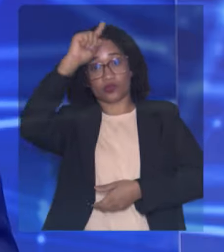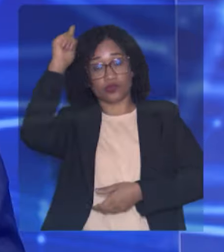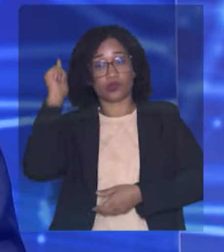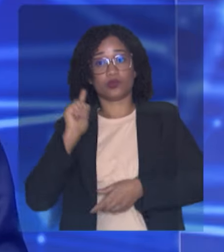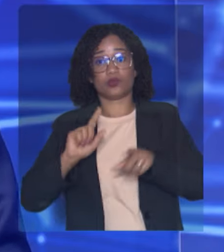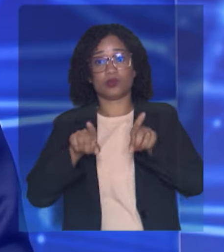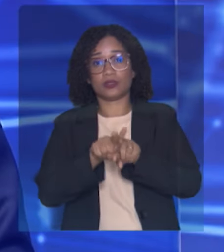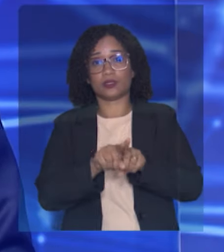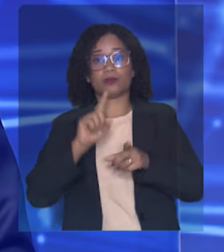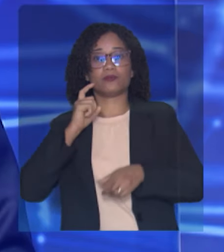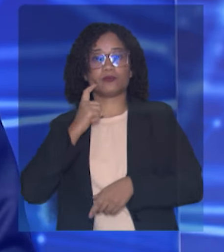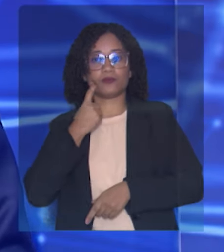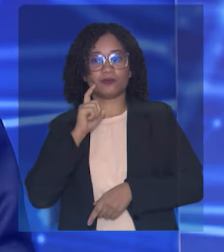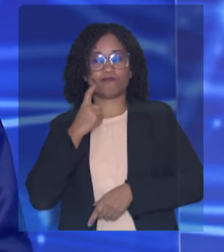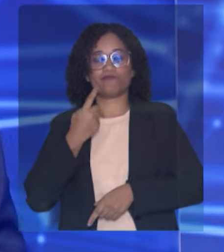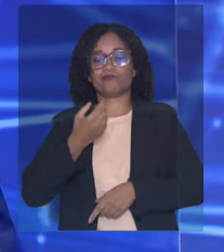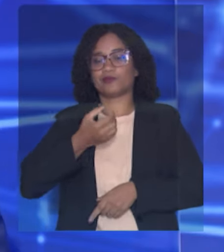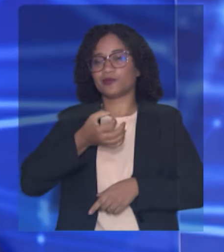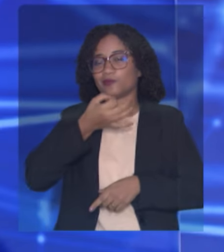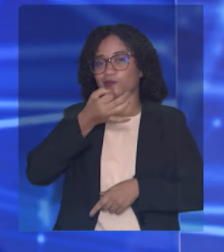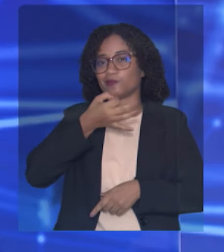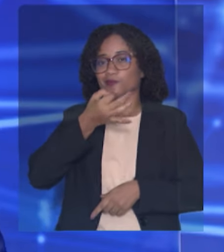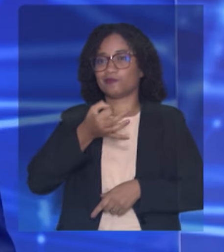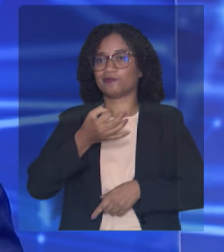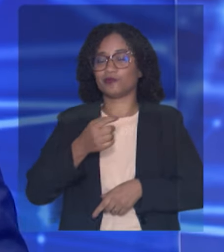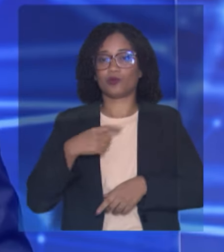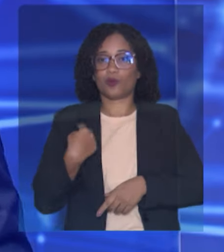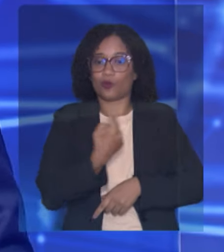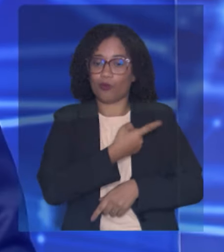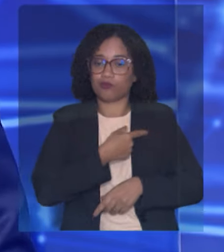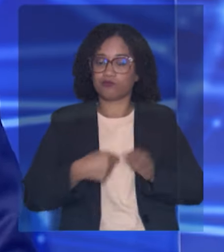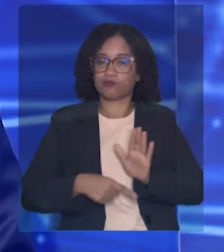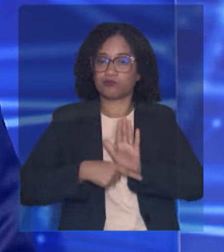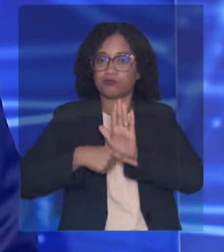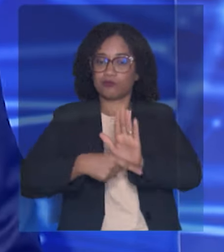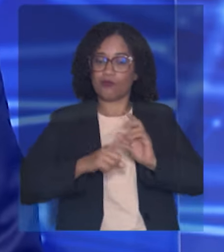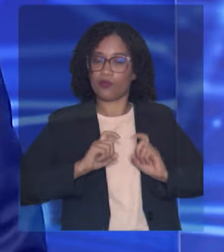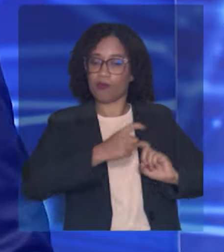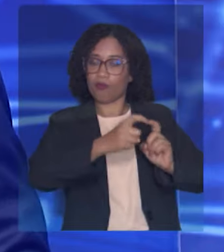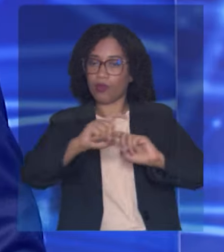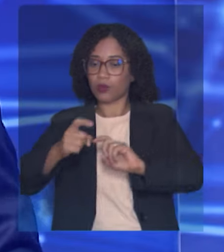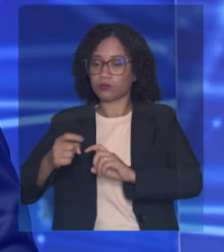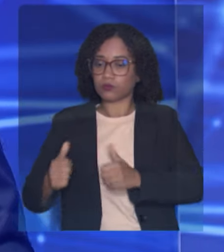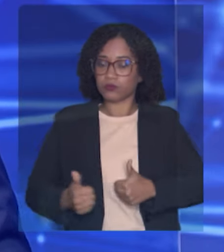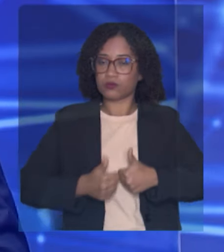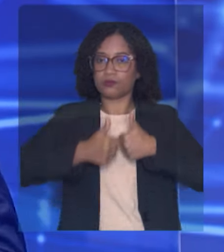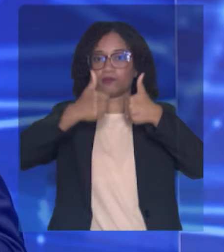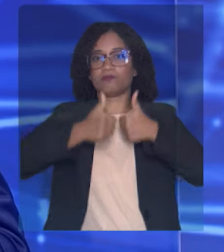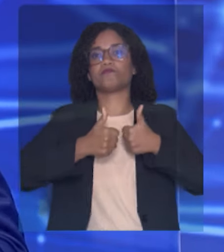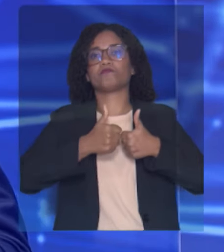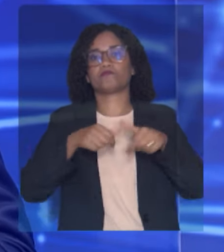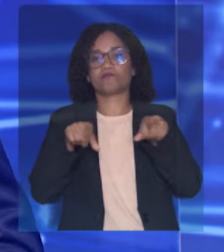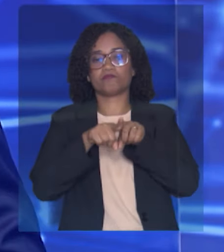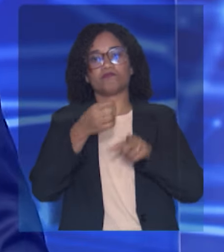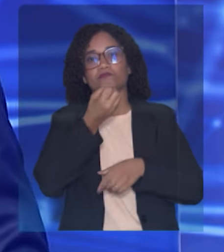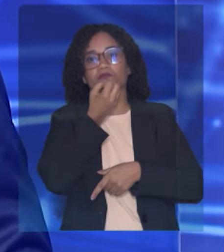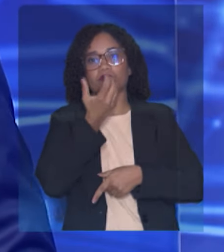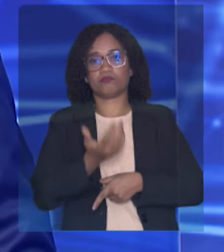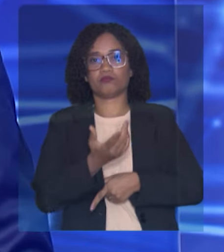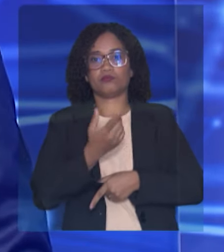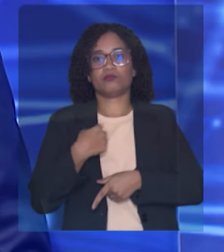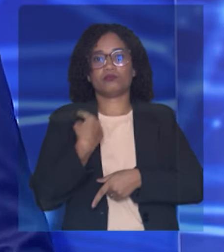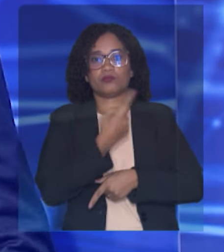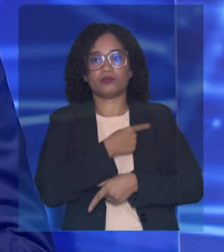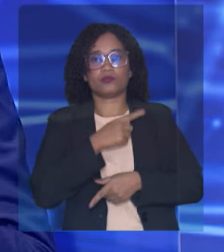contribua aqui para um debate de alto nível, que seja dessa forma, e que seja bom para o nosso povo e para a nossa cidade.